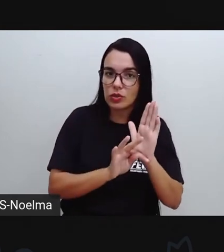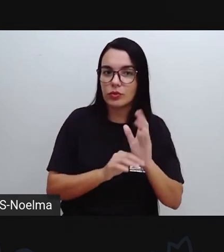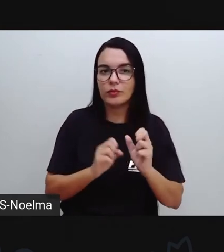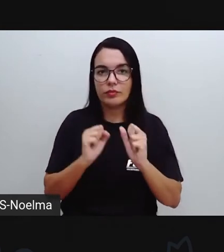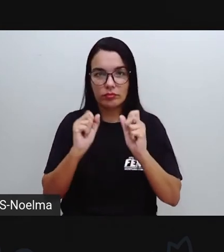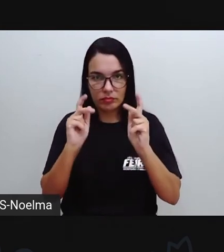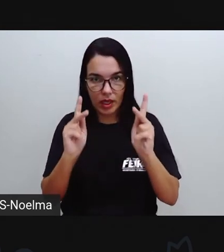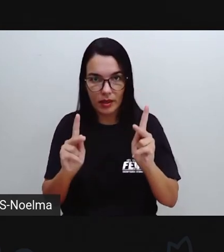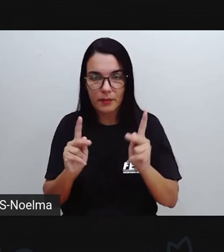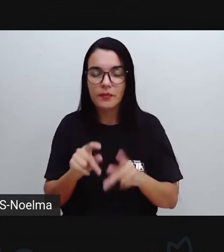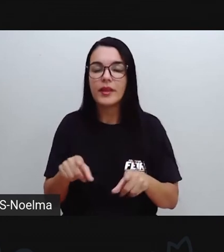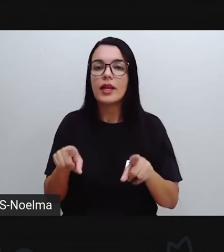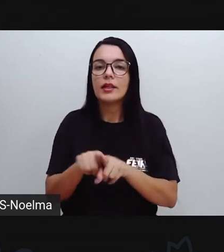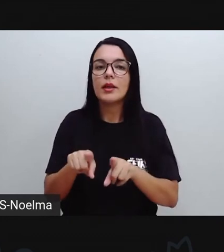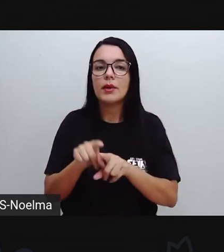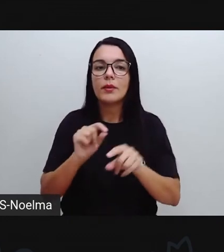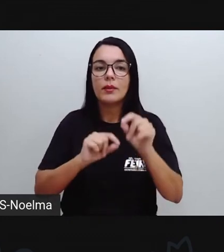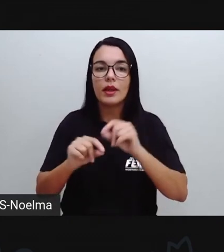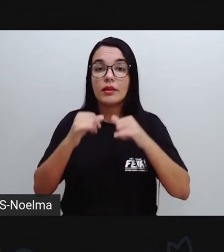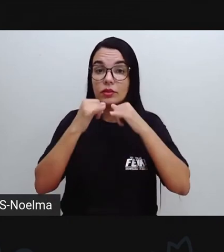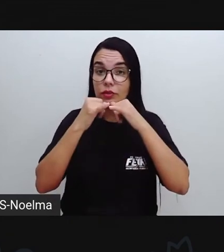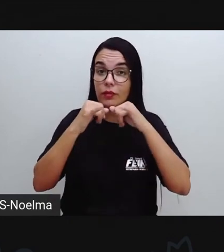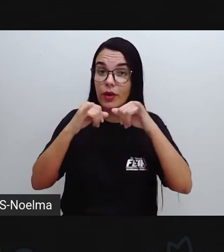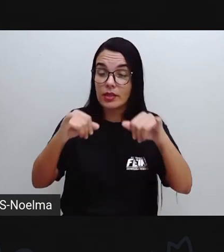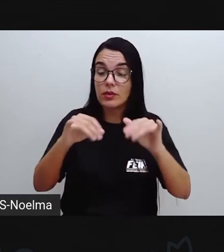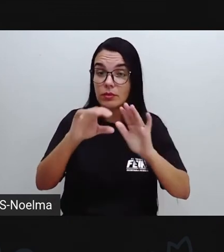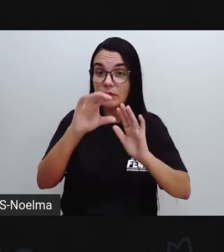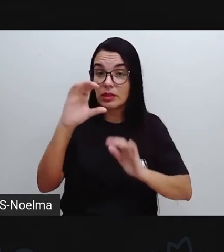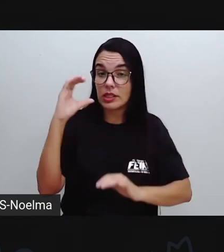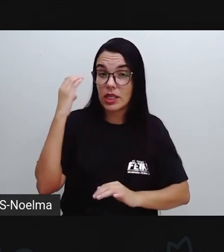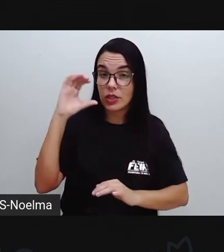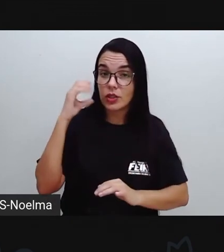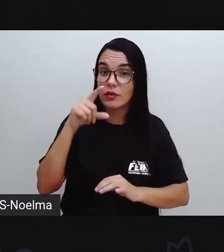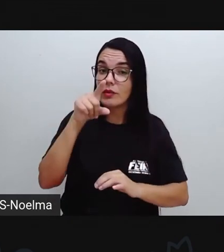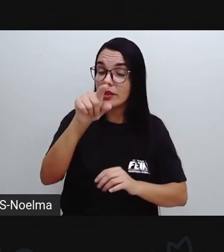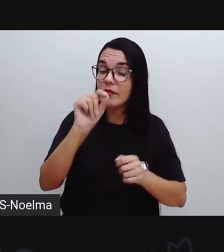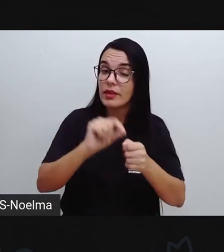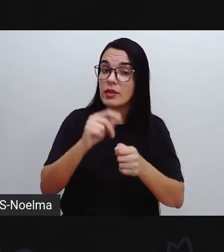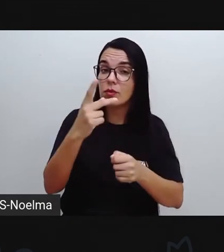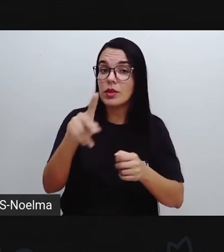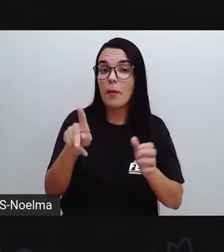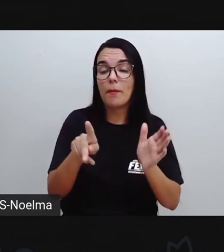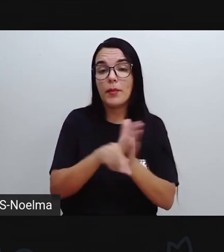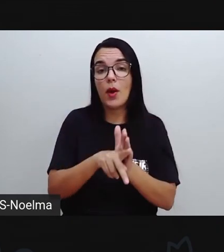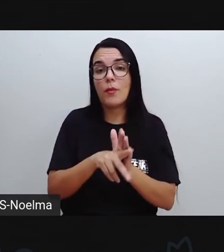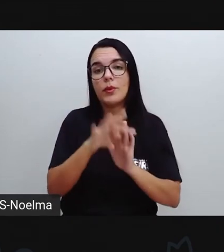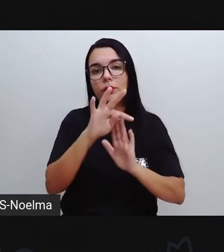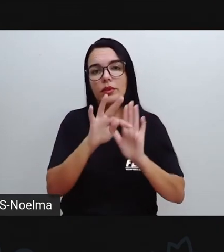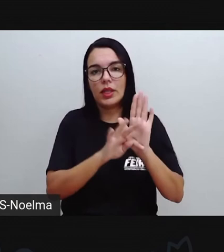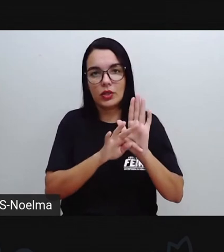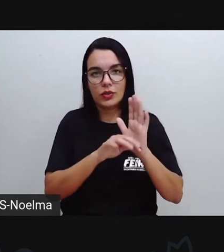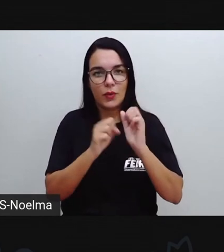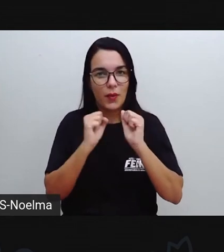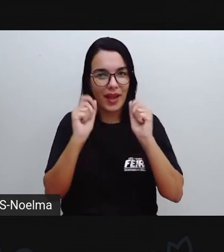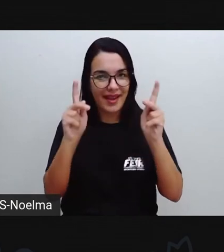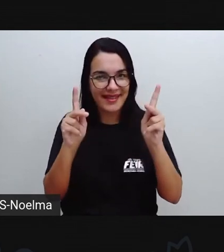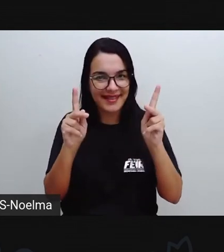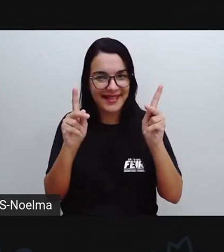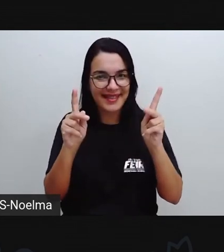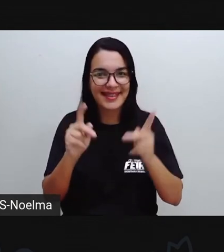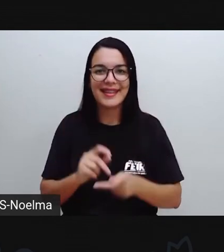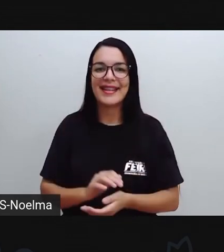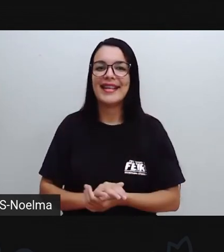né? Através desses textos de divulgação científica, vocês podem produzir o seu próprio texto aí de divulgação científica, certo?